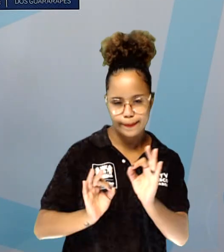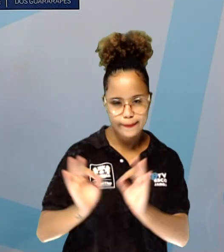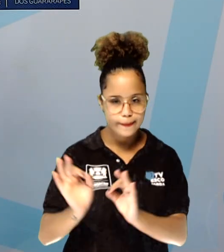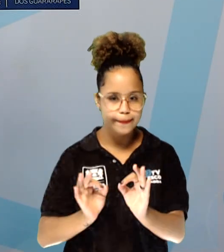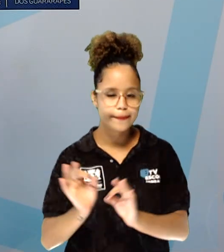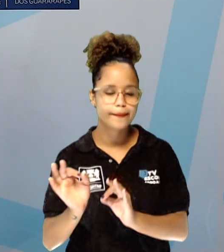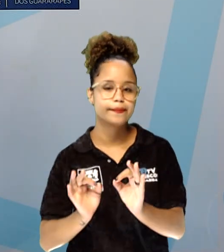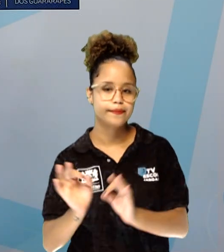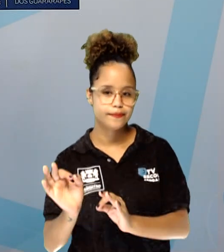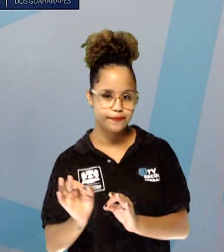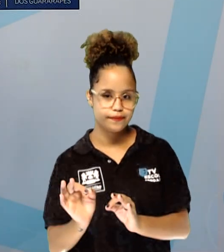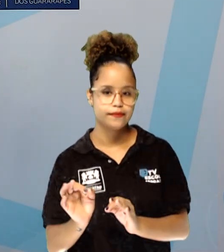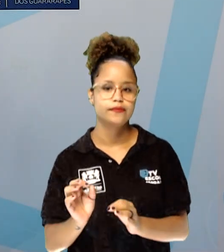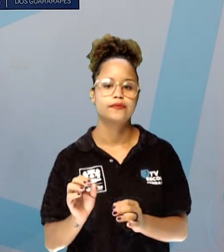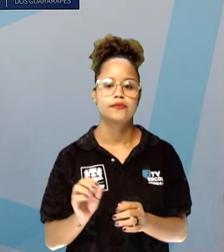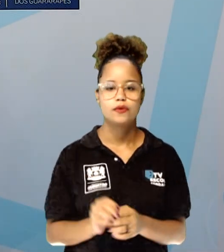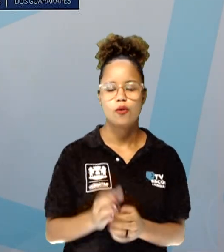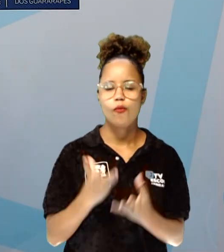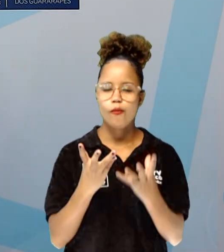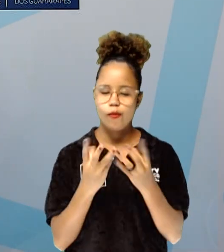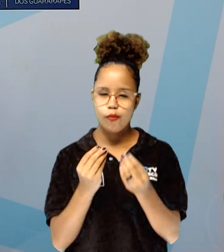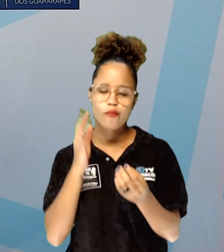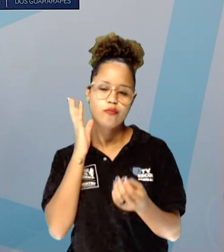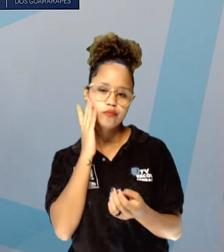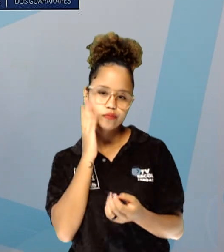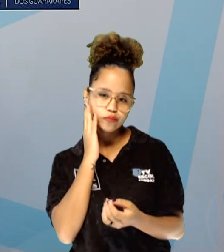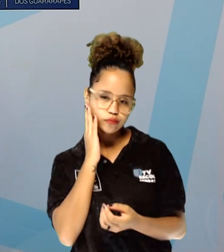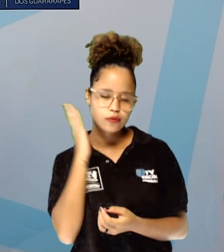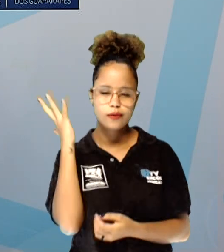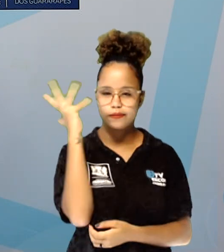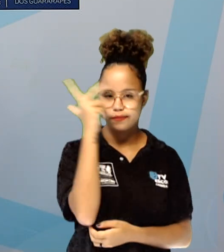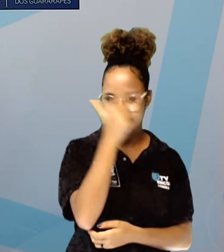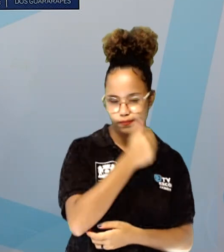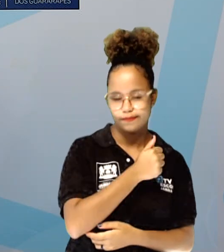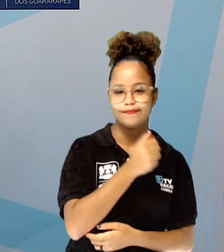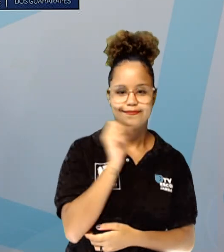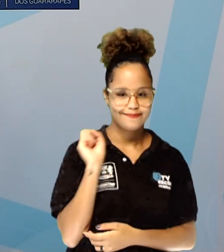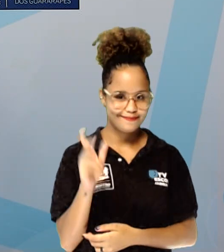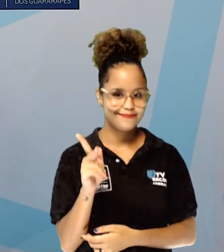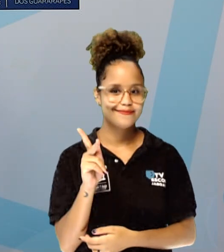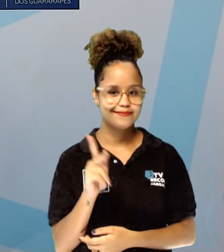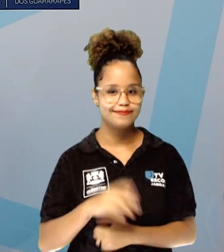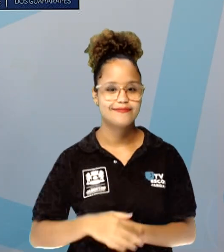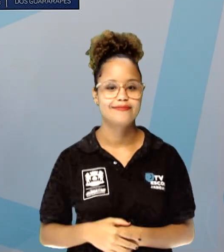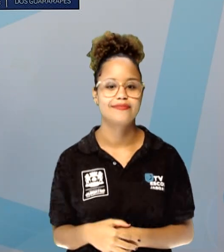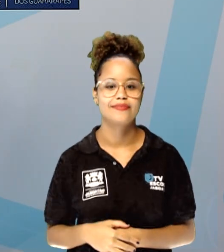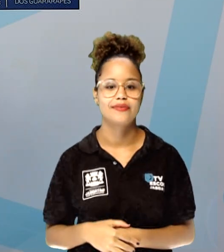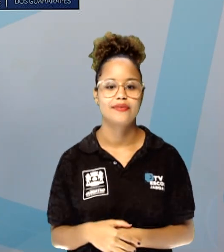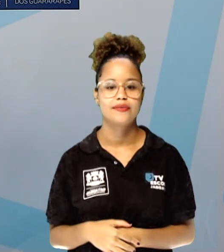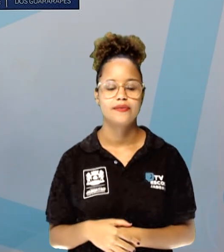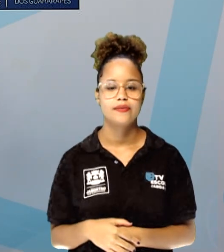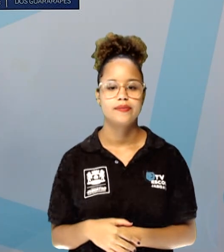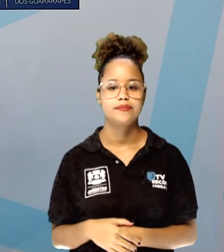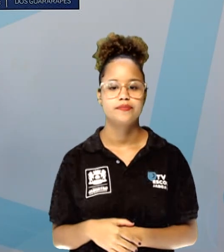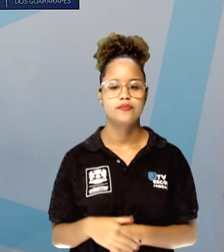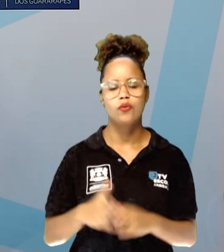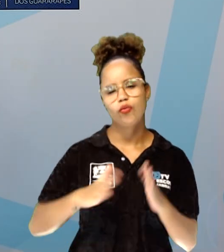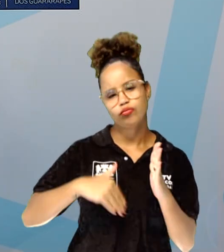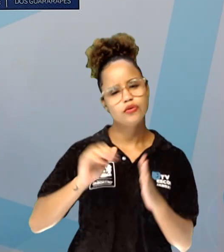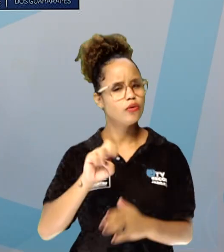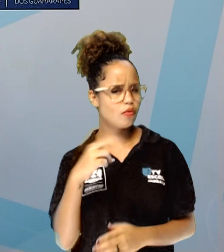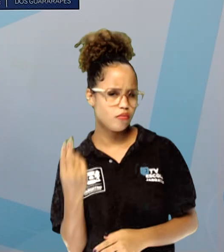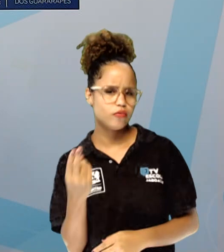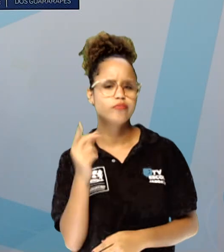façam bem colorido bem bonito tá certo? Com tinta ou com lápis